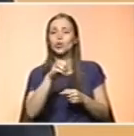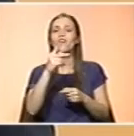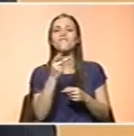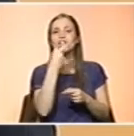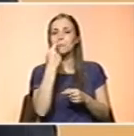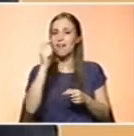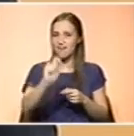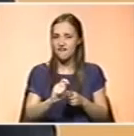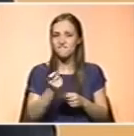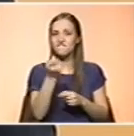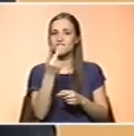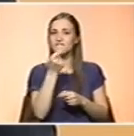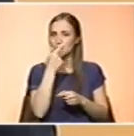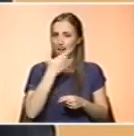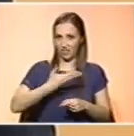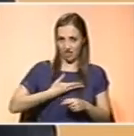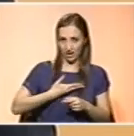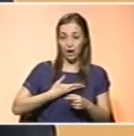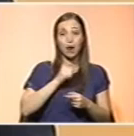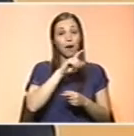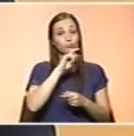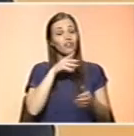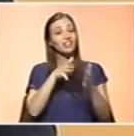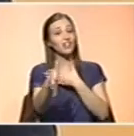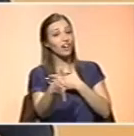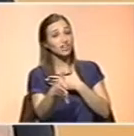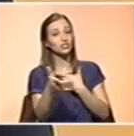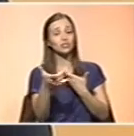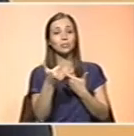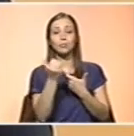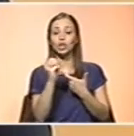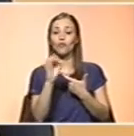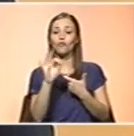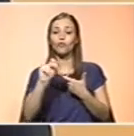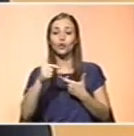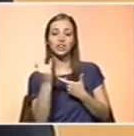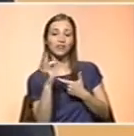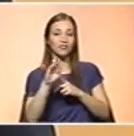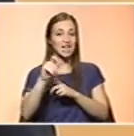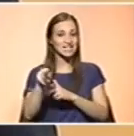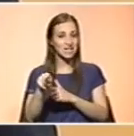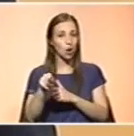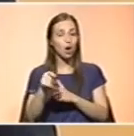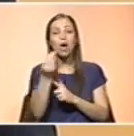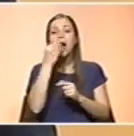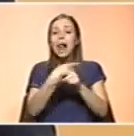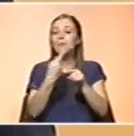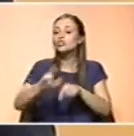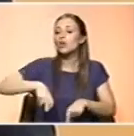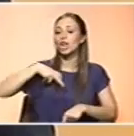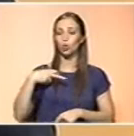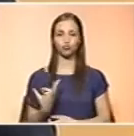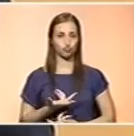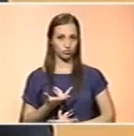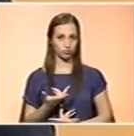D. E é possível, através da biofrutificação, obtermos alimentos que são naturalmente mais ricos nestes nutrientes. O que